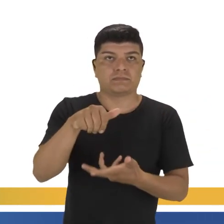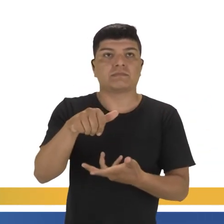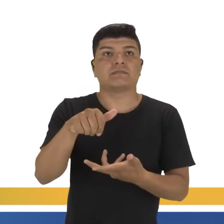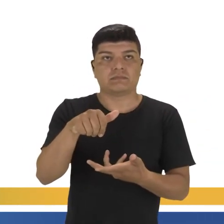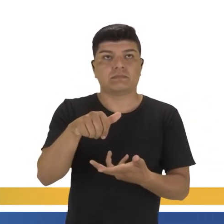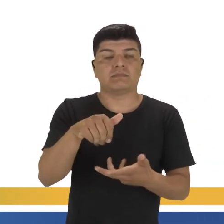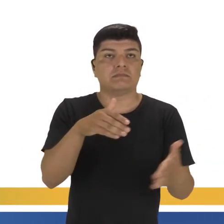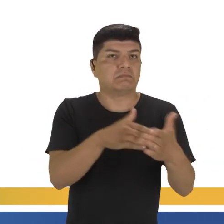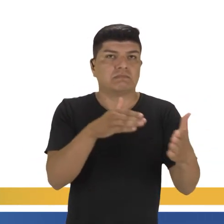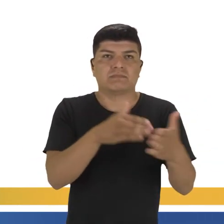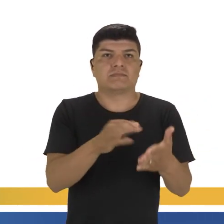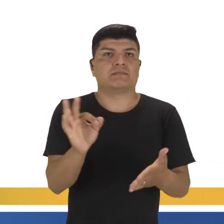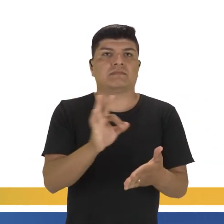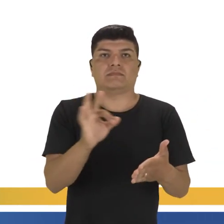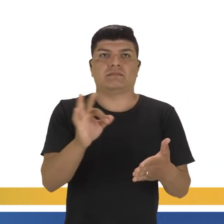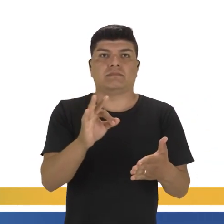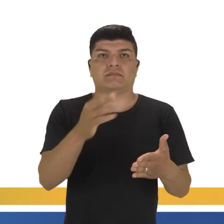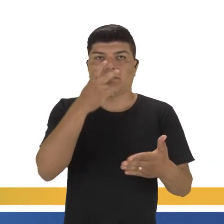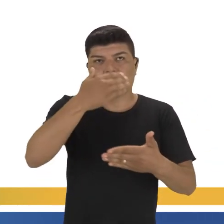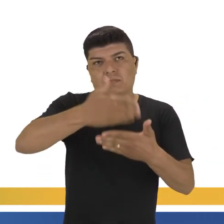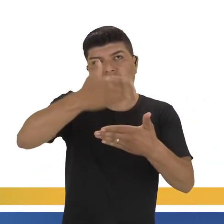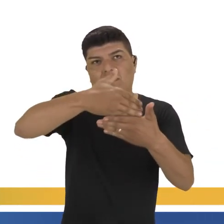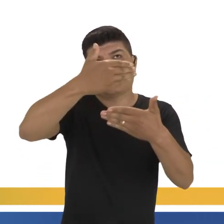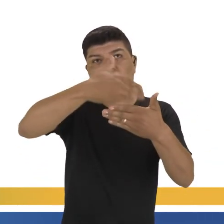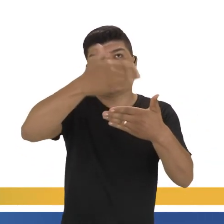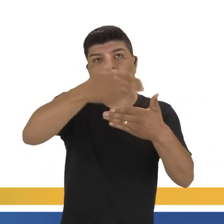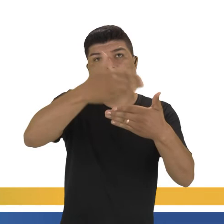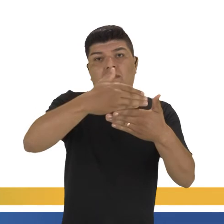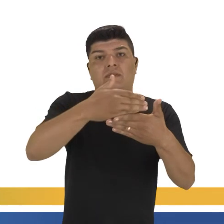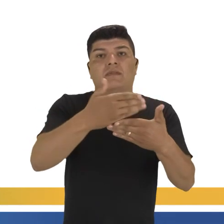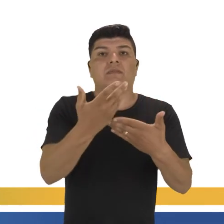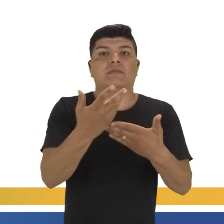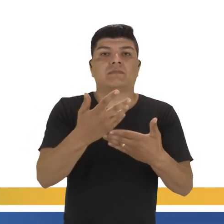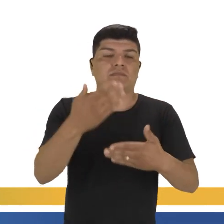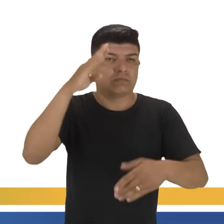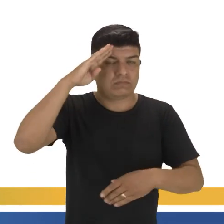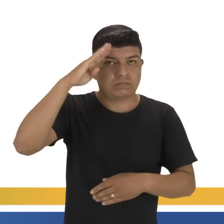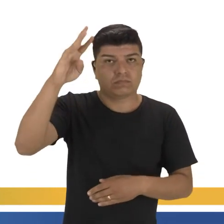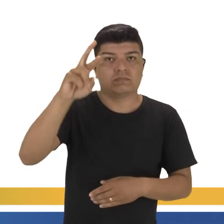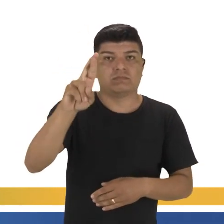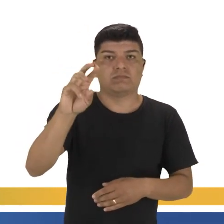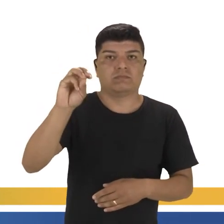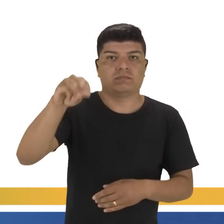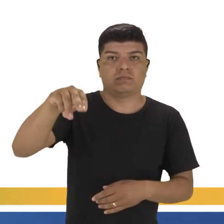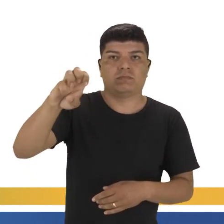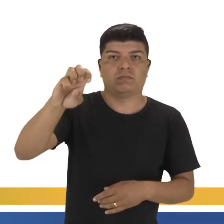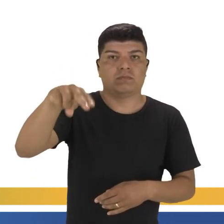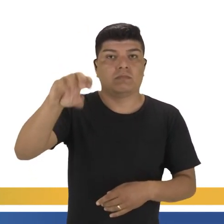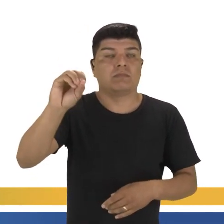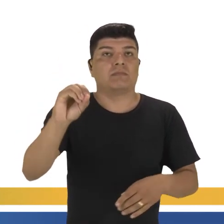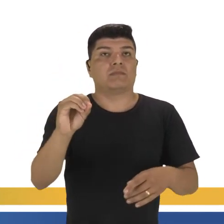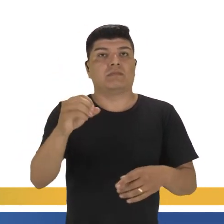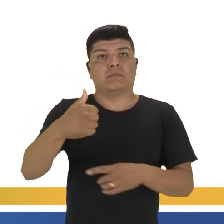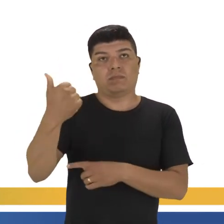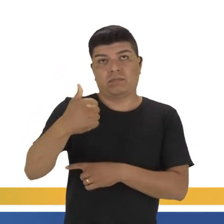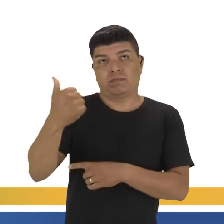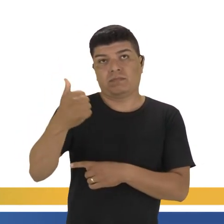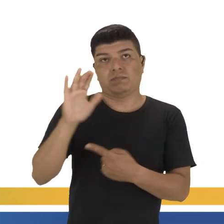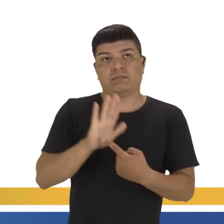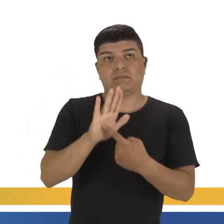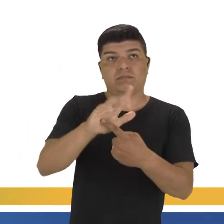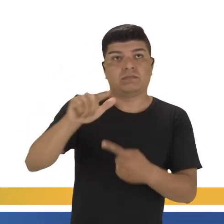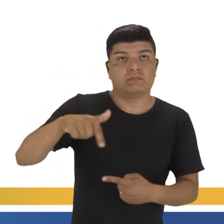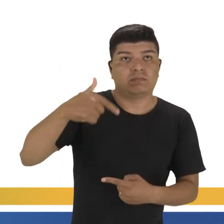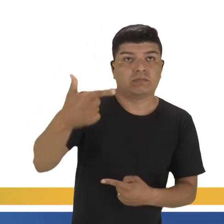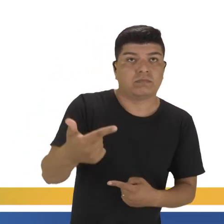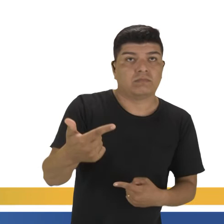Formar uma barragem contínua, apoiando-se no Exército Polonês e no Exército Romeno. Era o primeiro esboço do